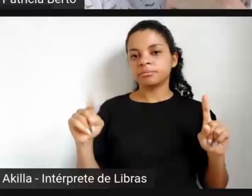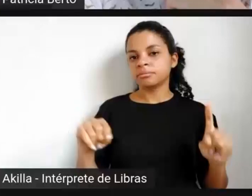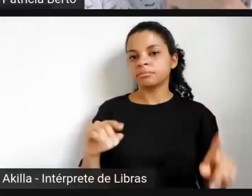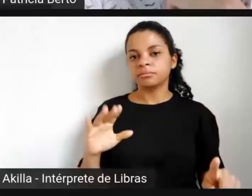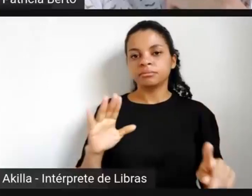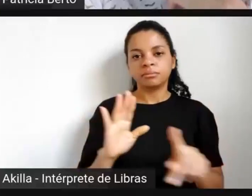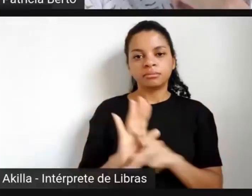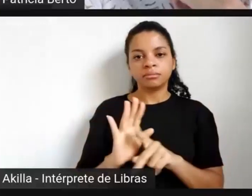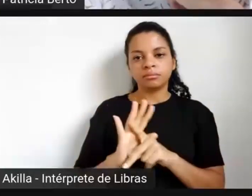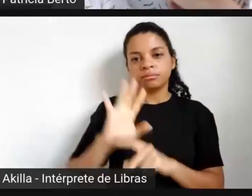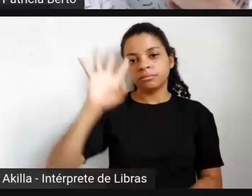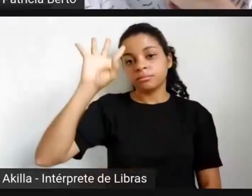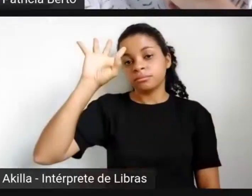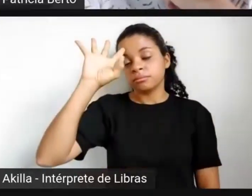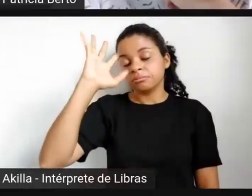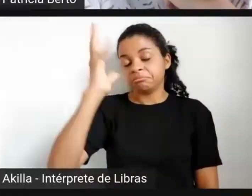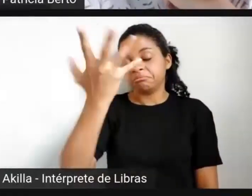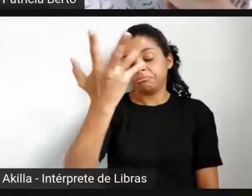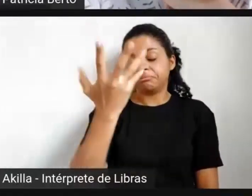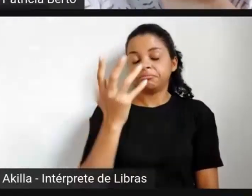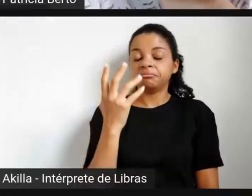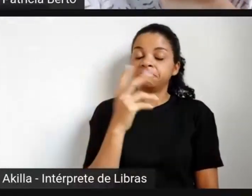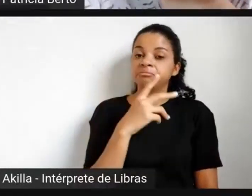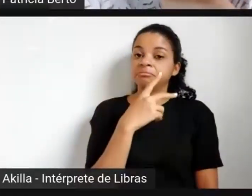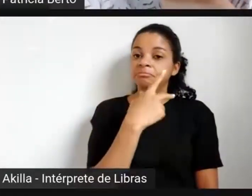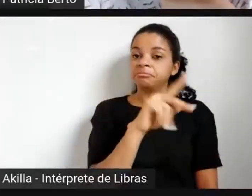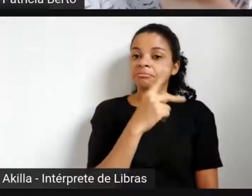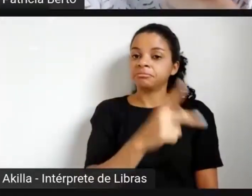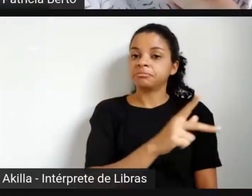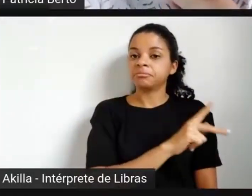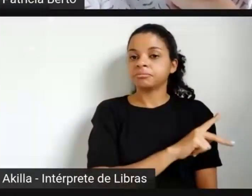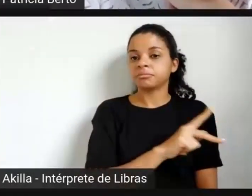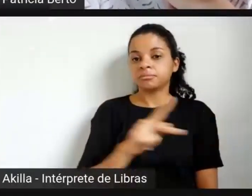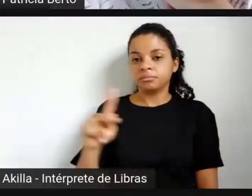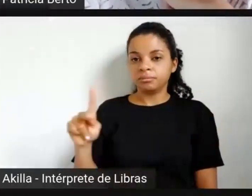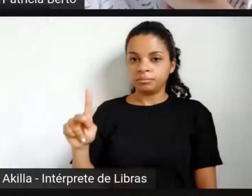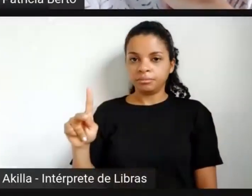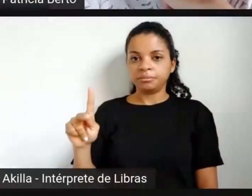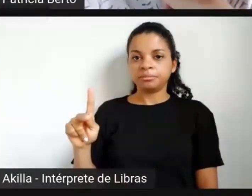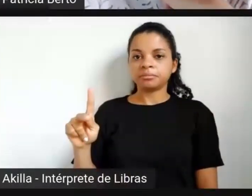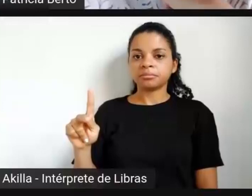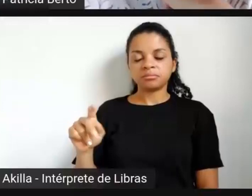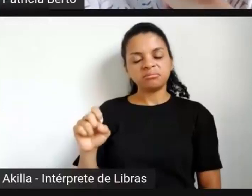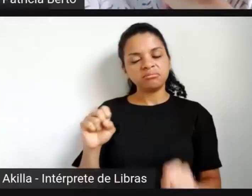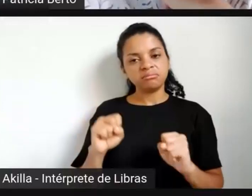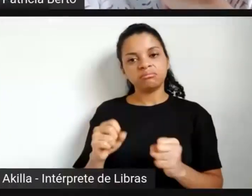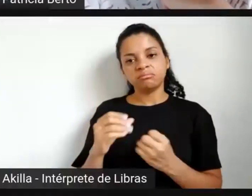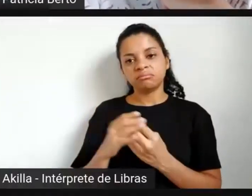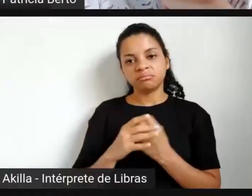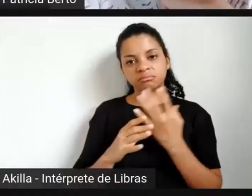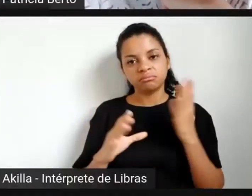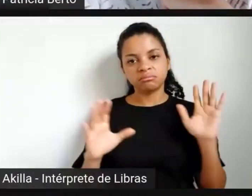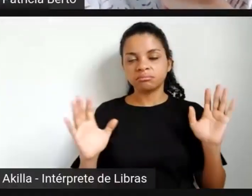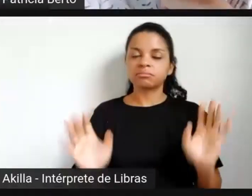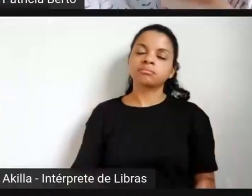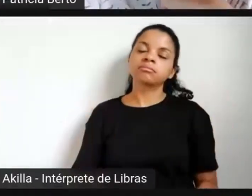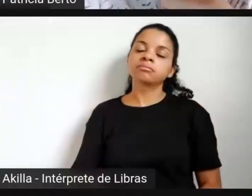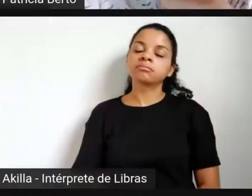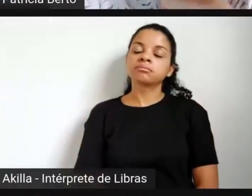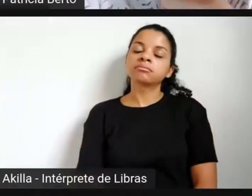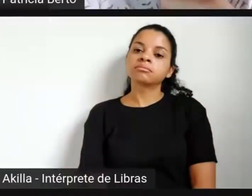deliberalidade dele e pode criar e não constituir. Bom,